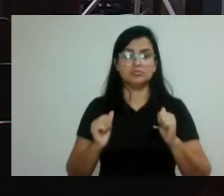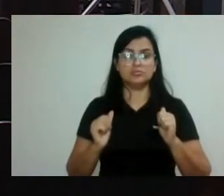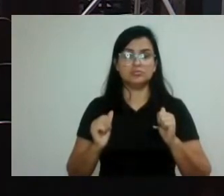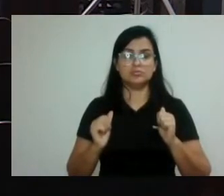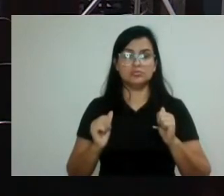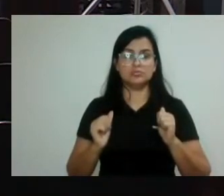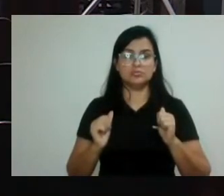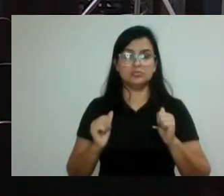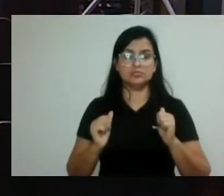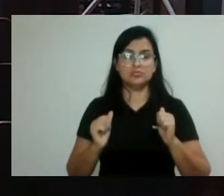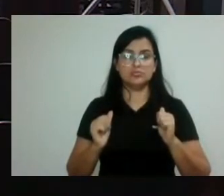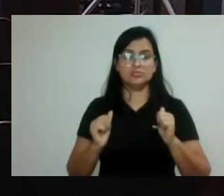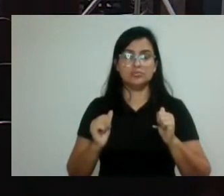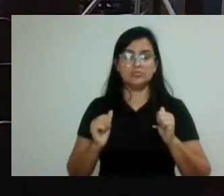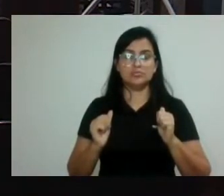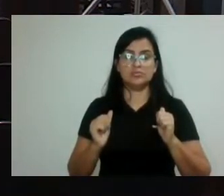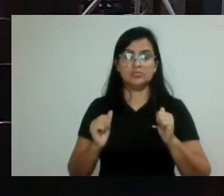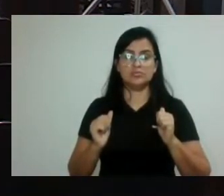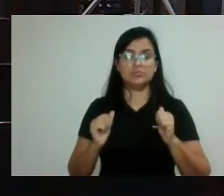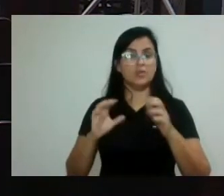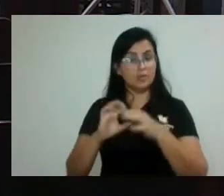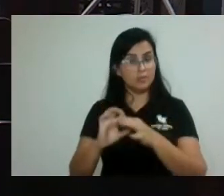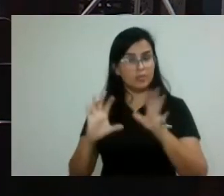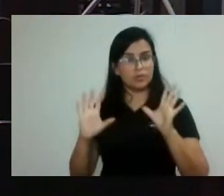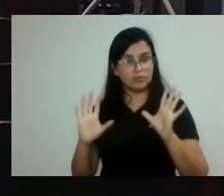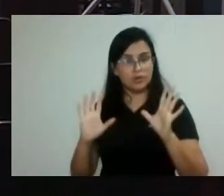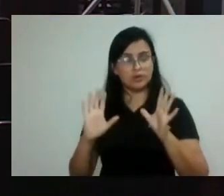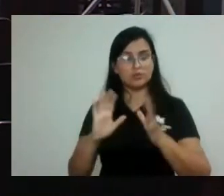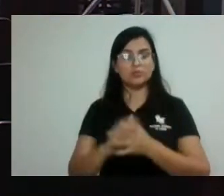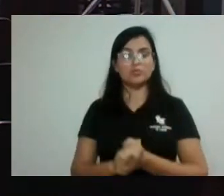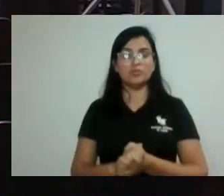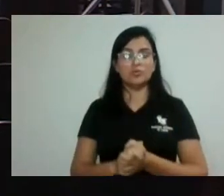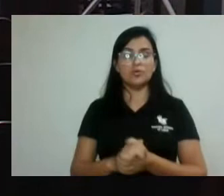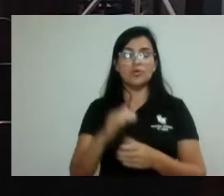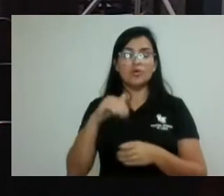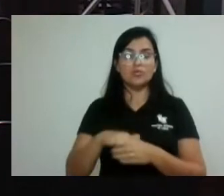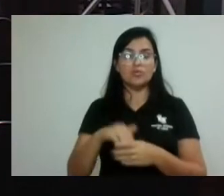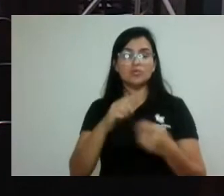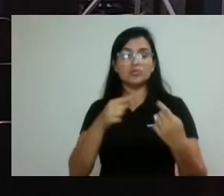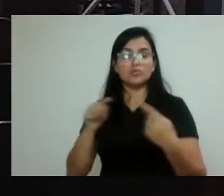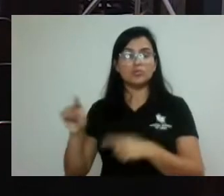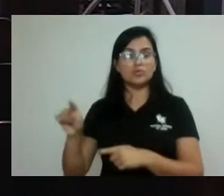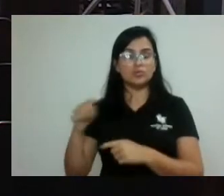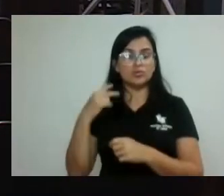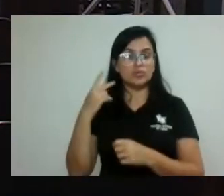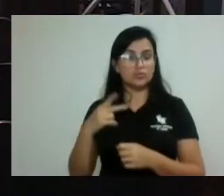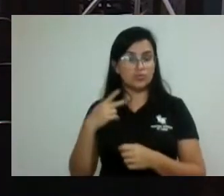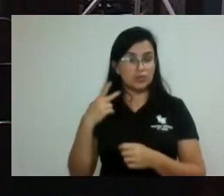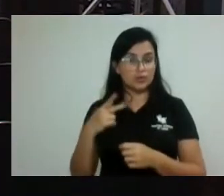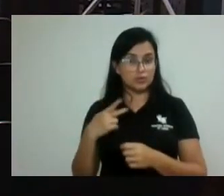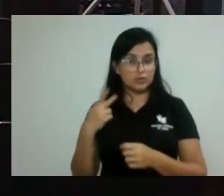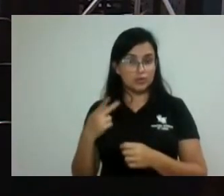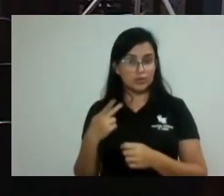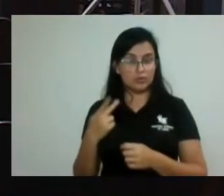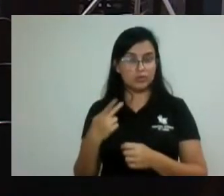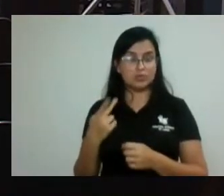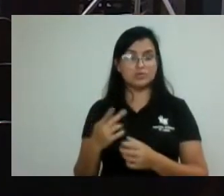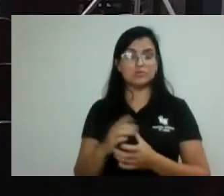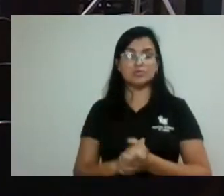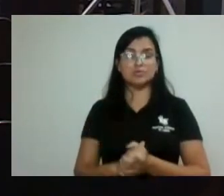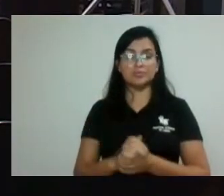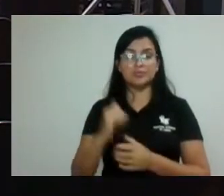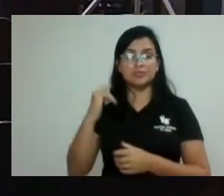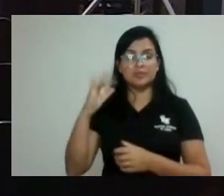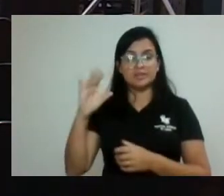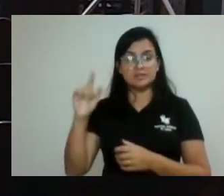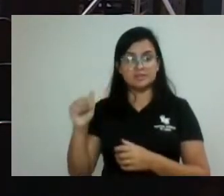Então, aprovado com voto contrário dos vereadores Cid Oliveira, Laís